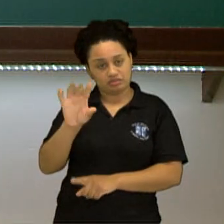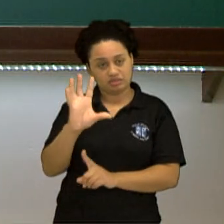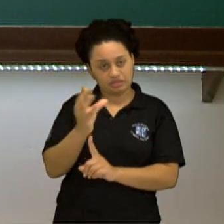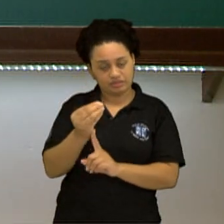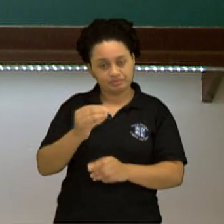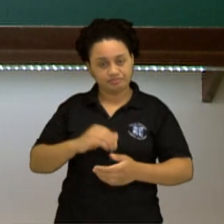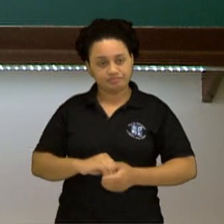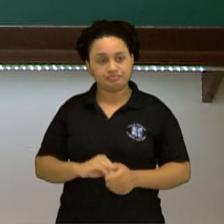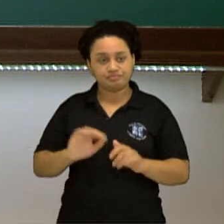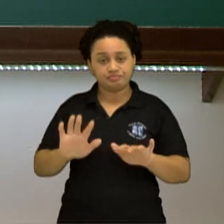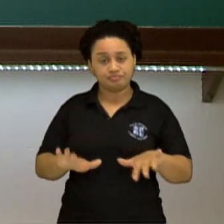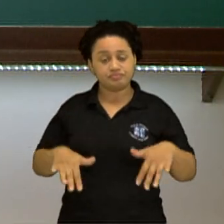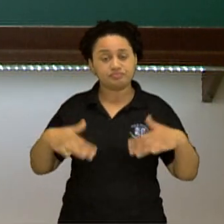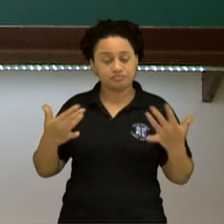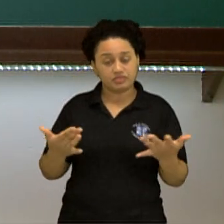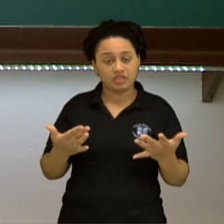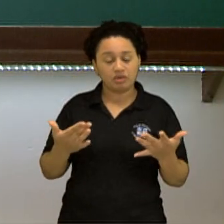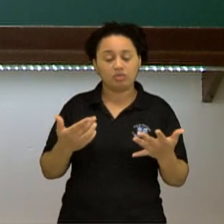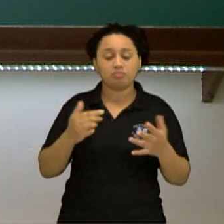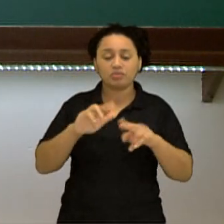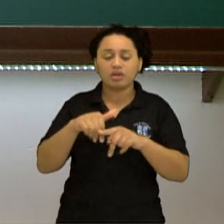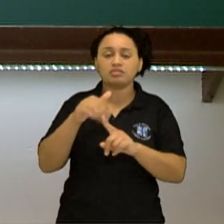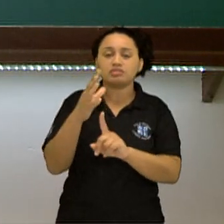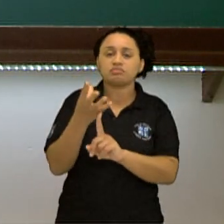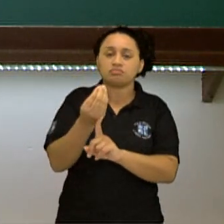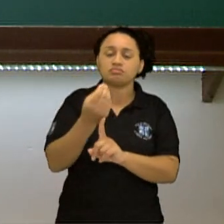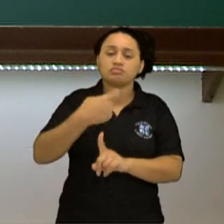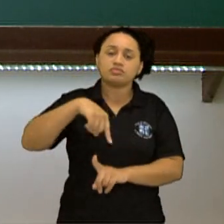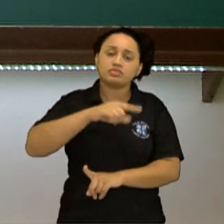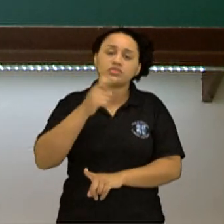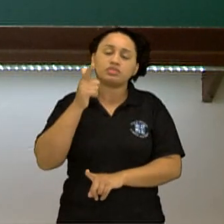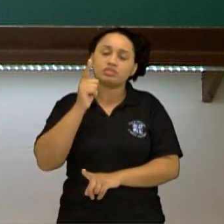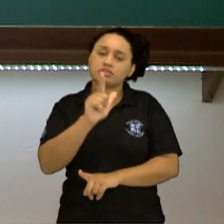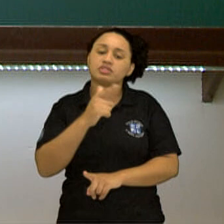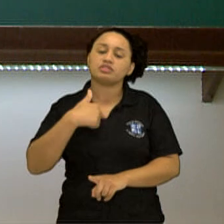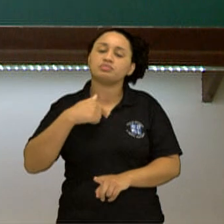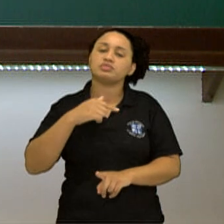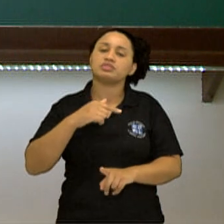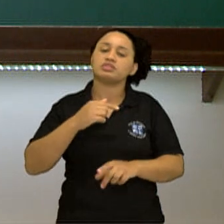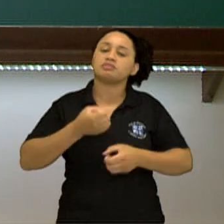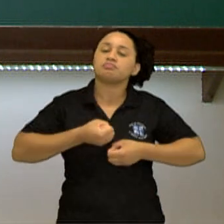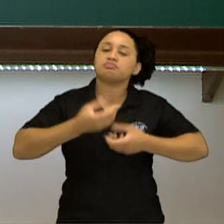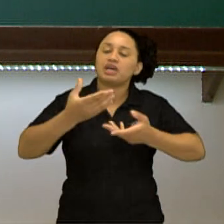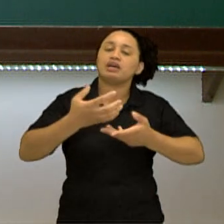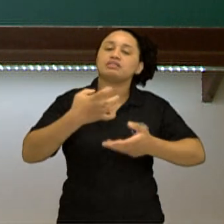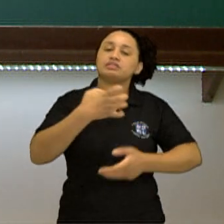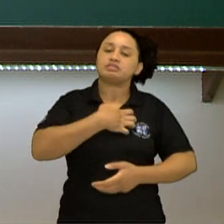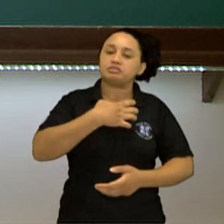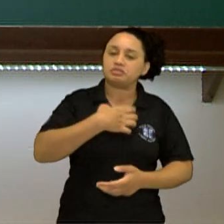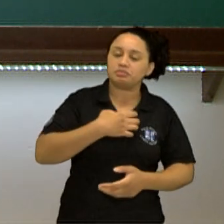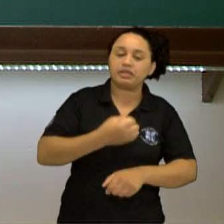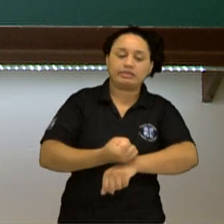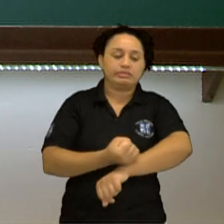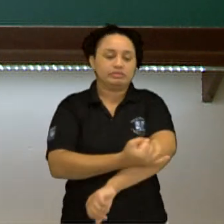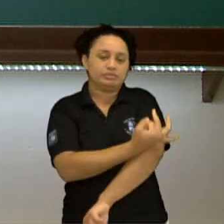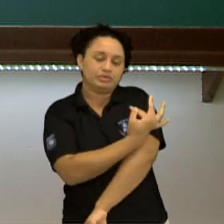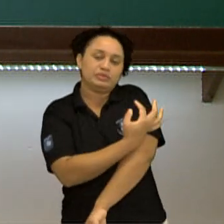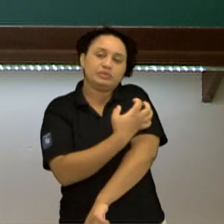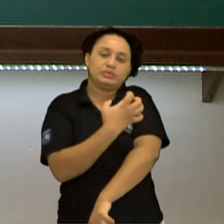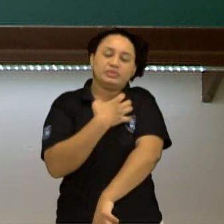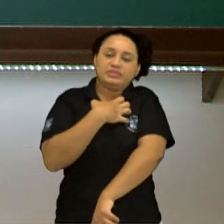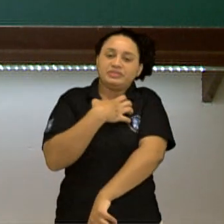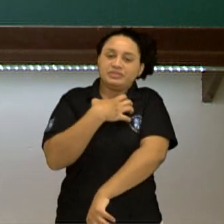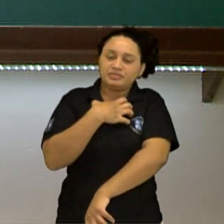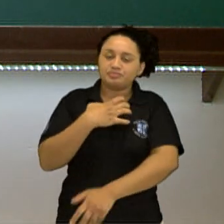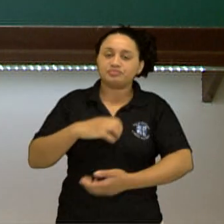é, por meio da arte nós podemos expressar sentimentos, emoções, sensações, não